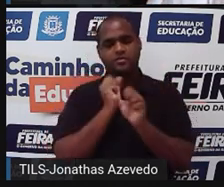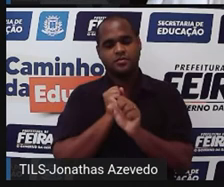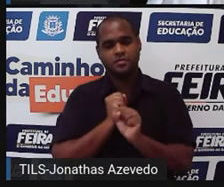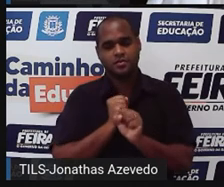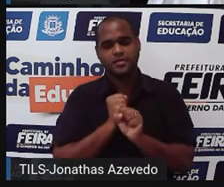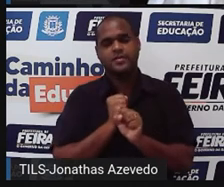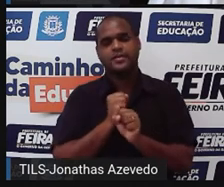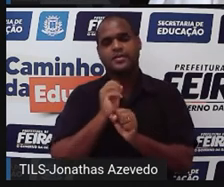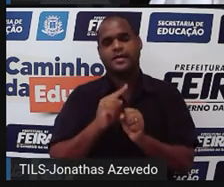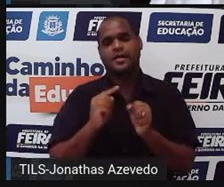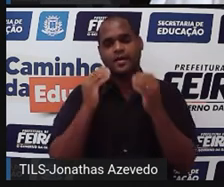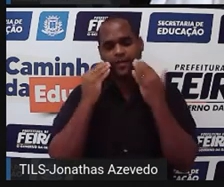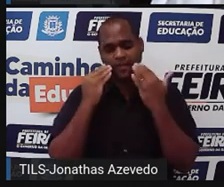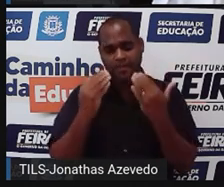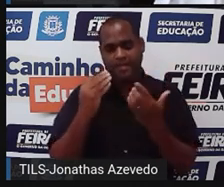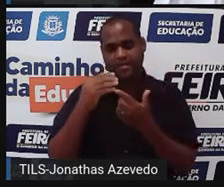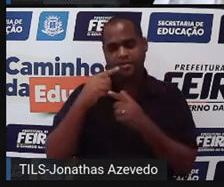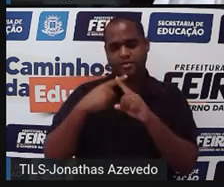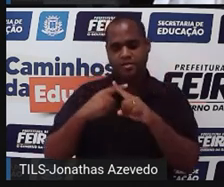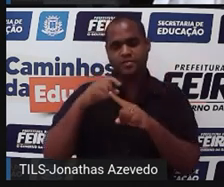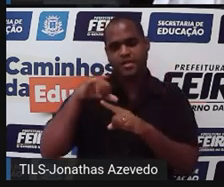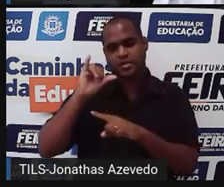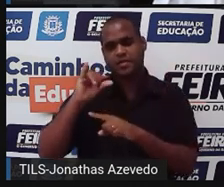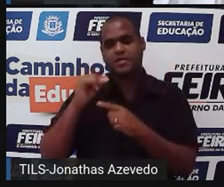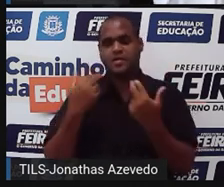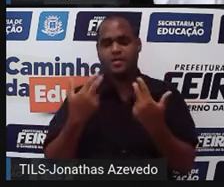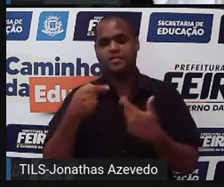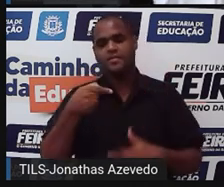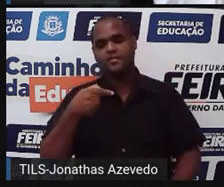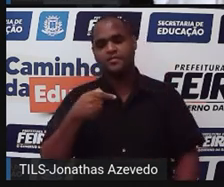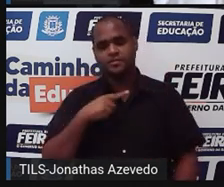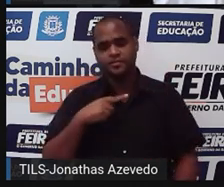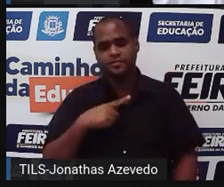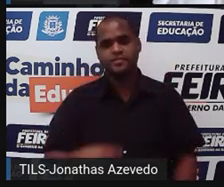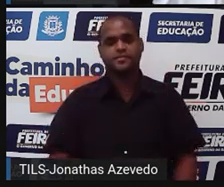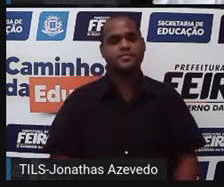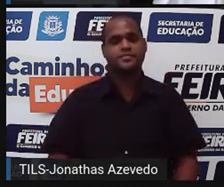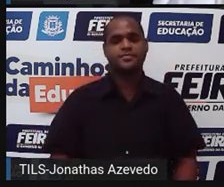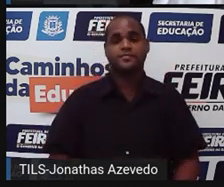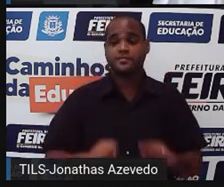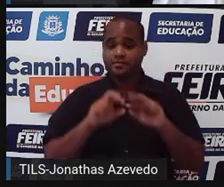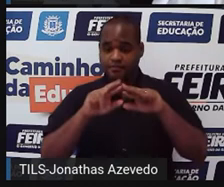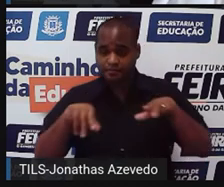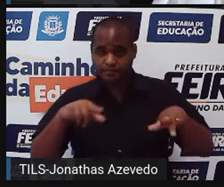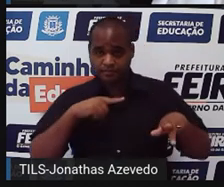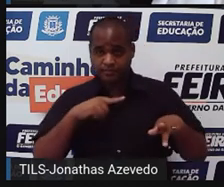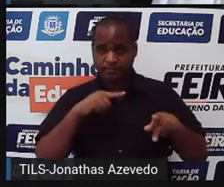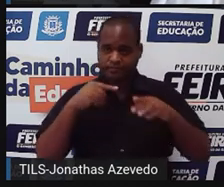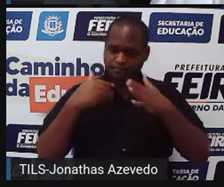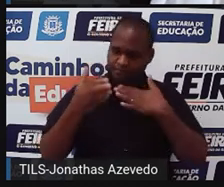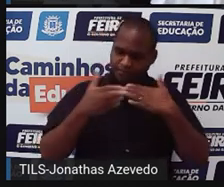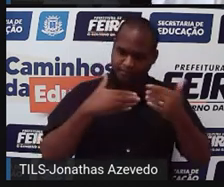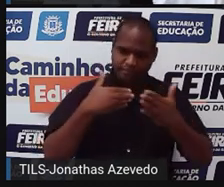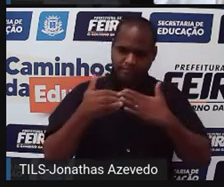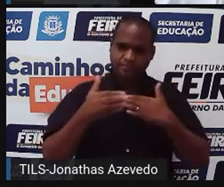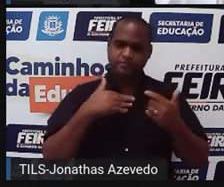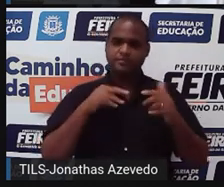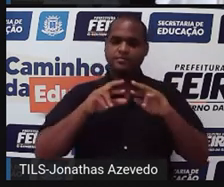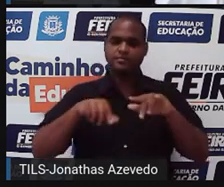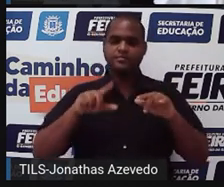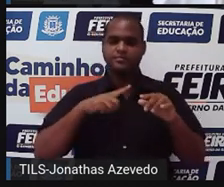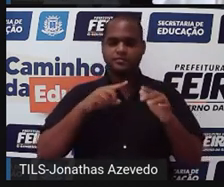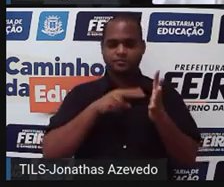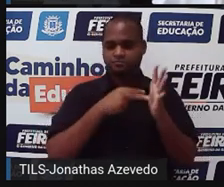representa a equação x mais y igual a 7. Qualquer ponto nessa reta é